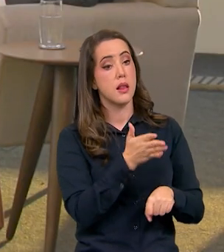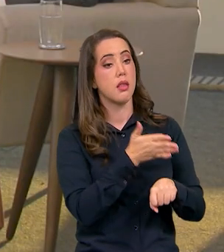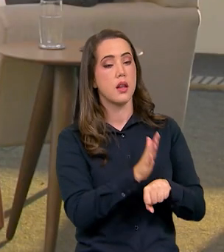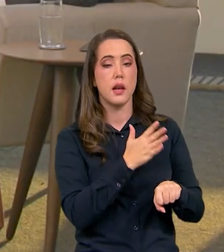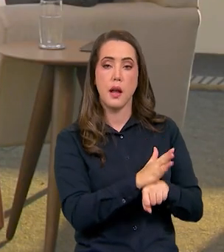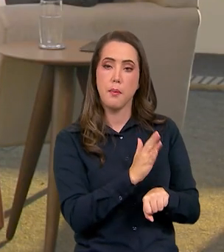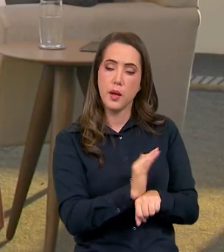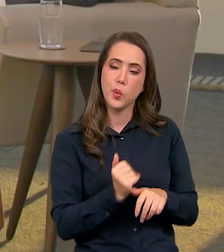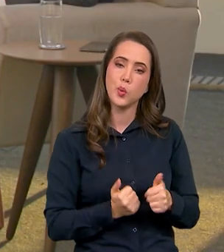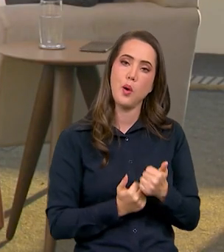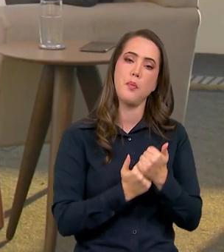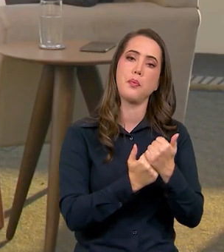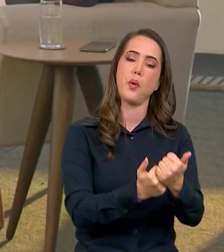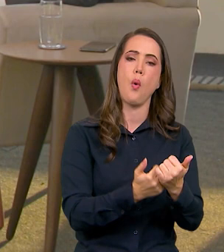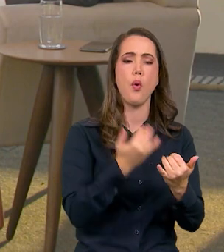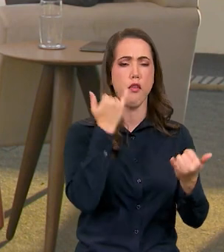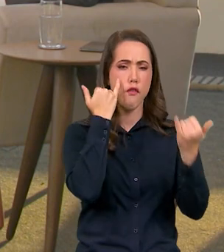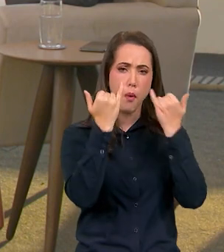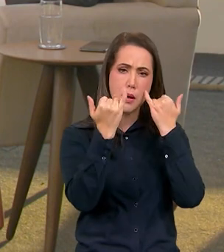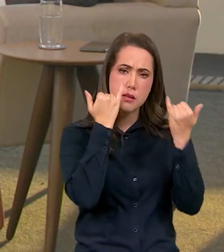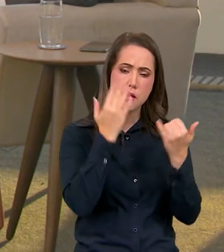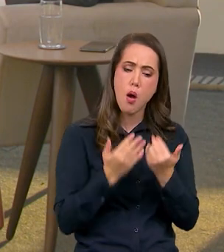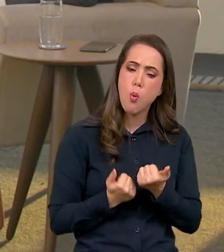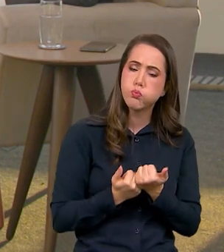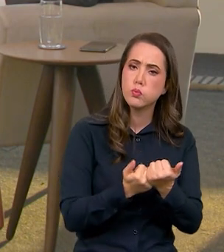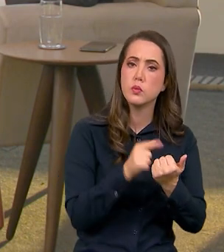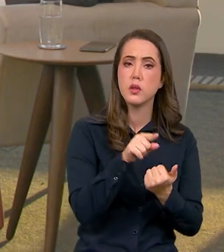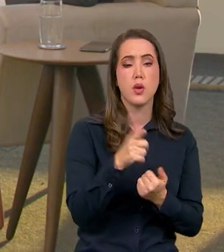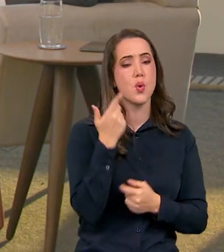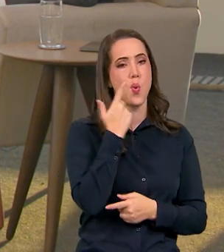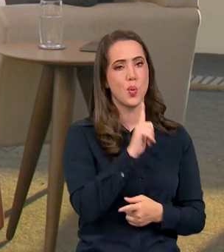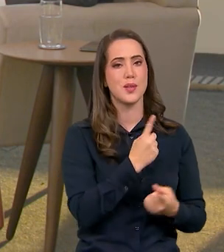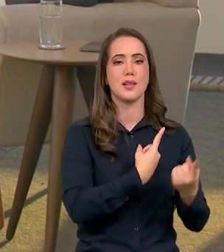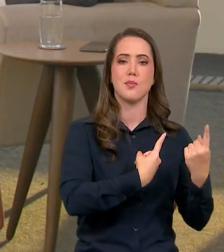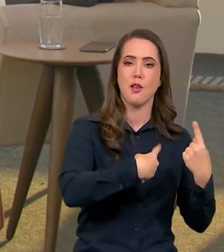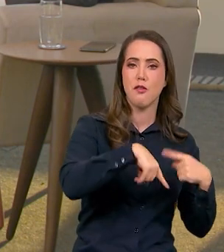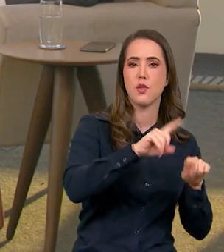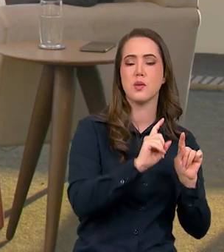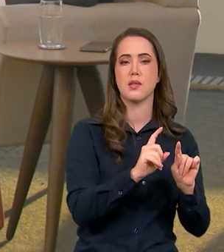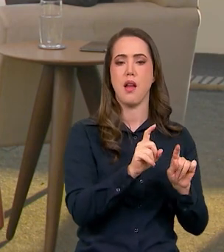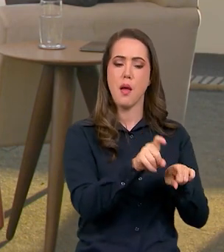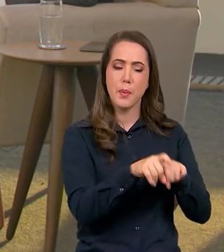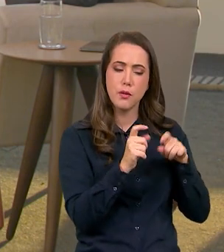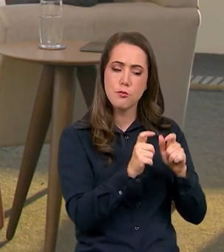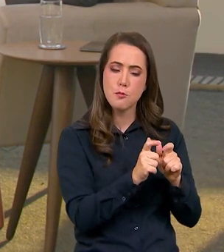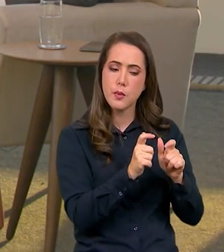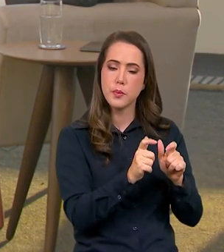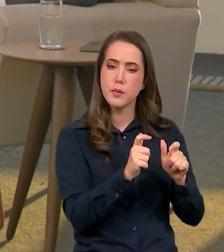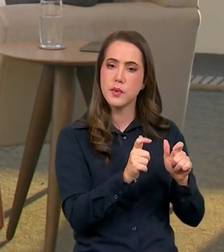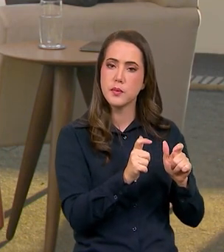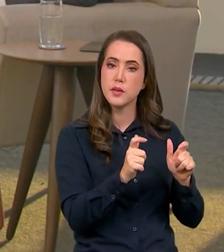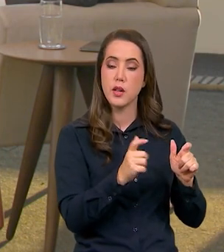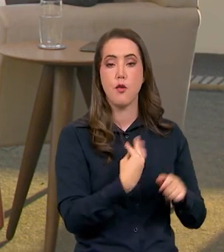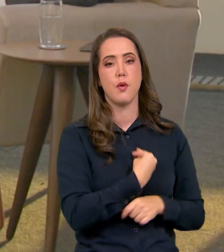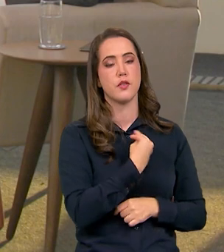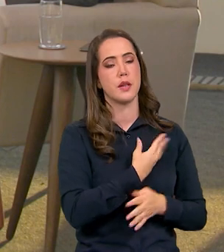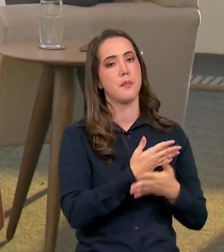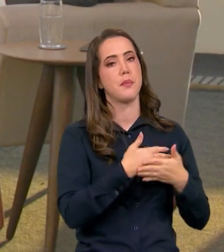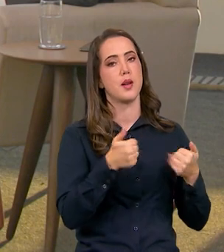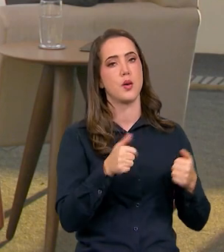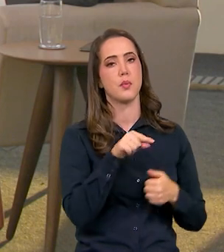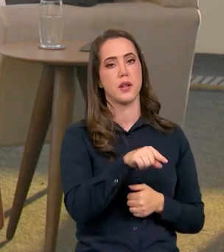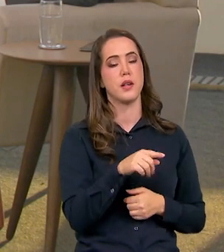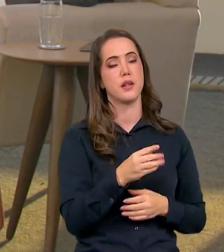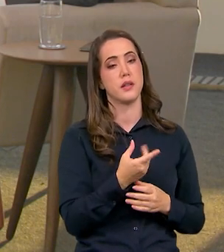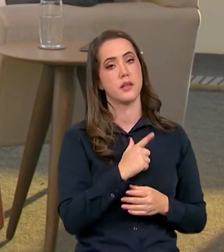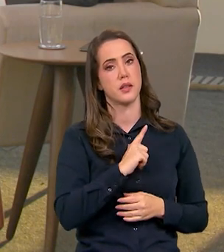informação, a suporte, ele pode estar dando um salto ali na sua pequena propriedade e podendo construir uma vida melhor